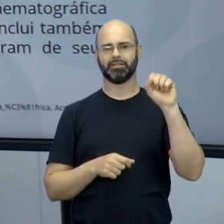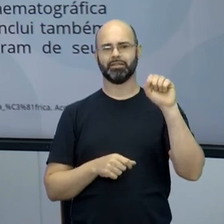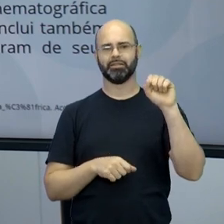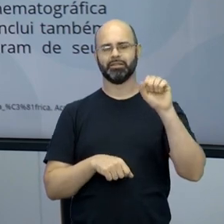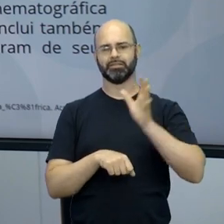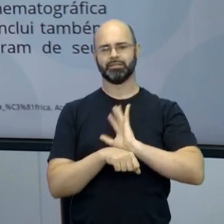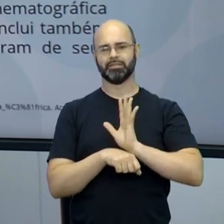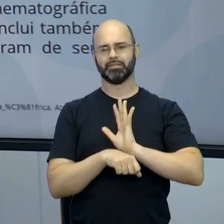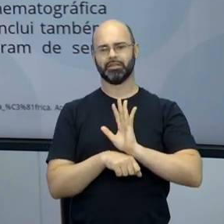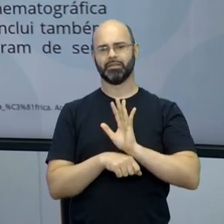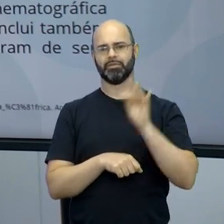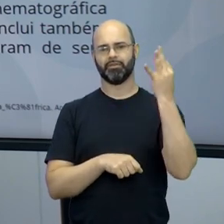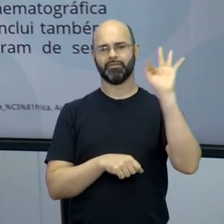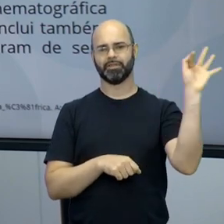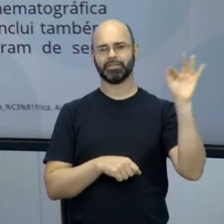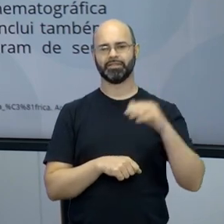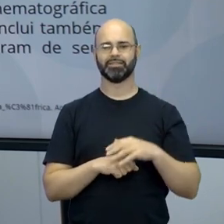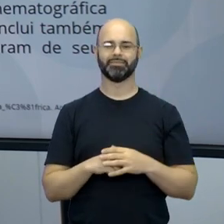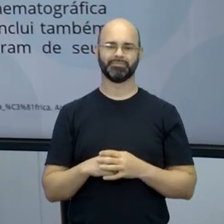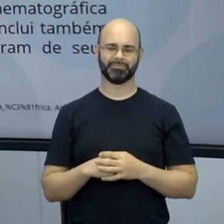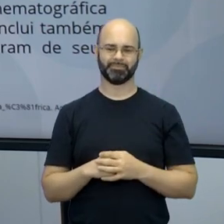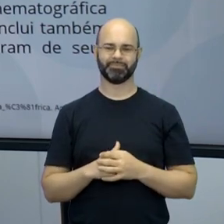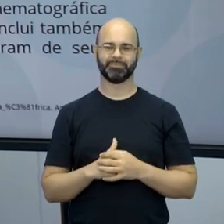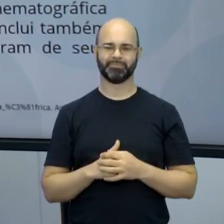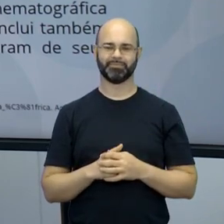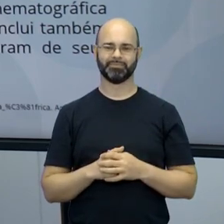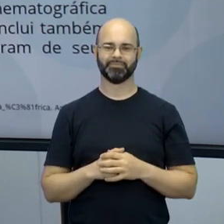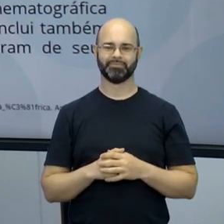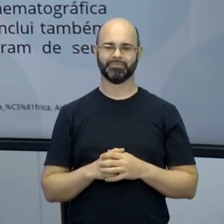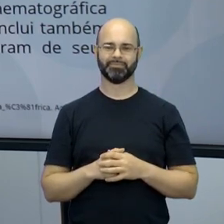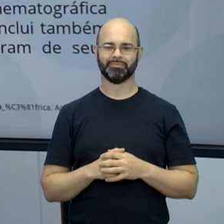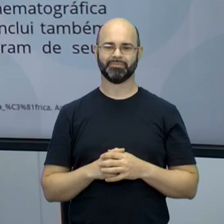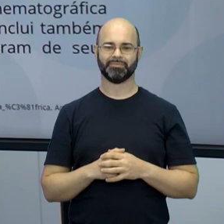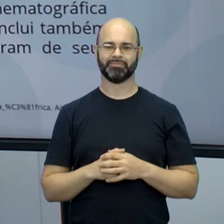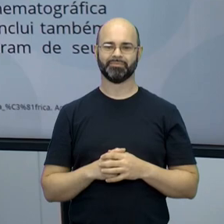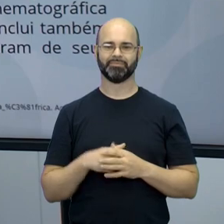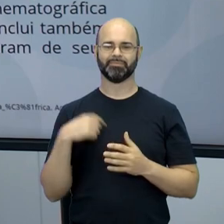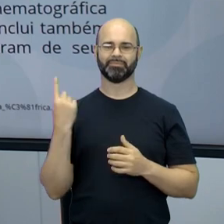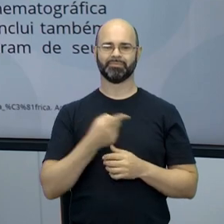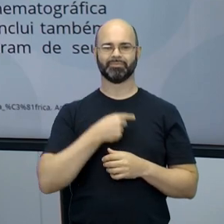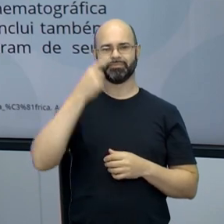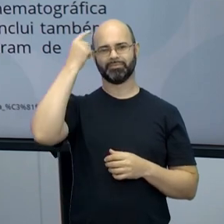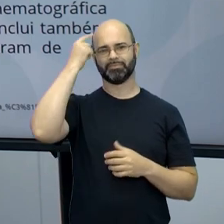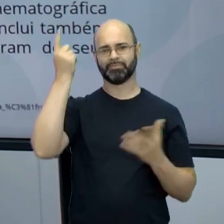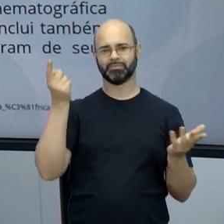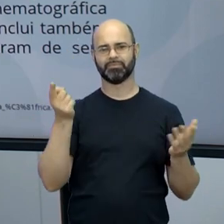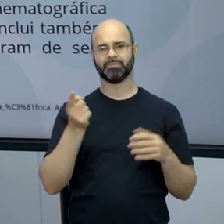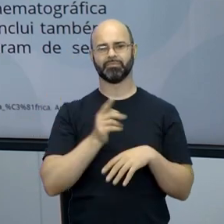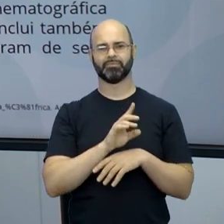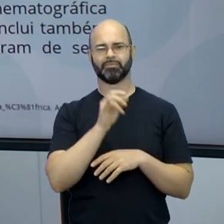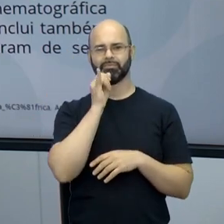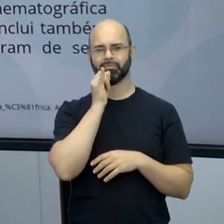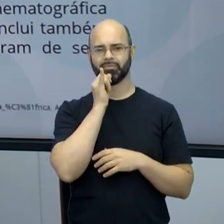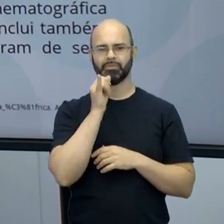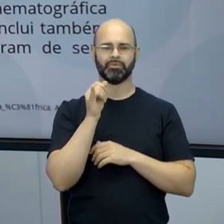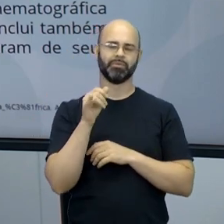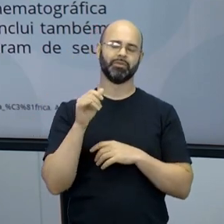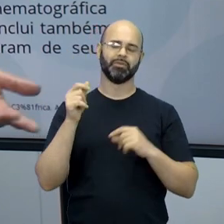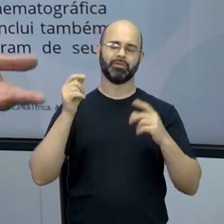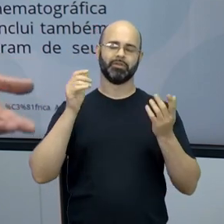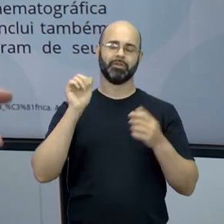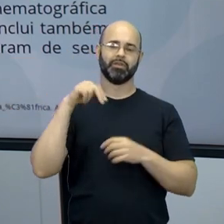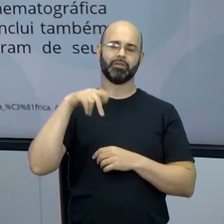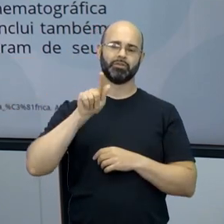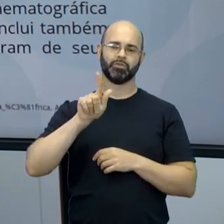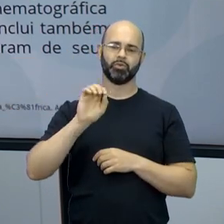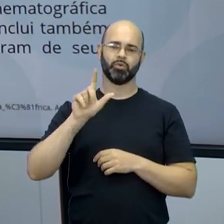dos anos 60, conforme foram conquistadas as independências, a gente começa a pensar no cinema, olha, feita a África, por exemplo, filme angolano seria um filme